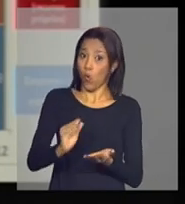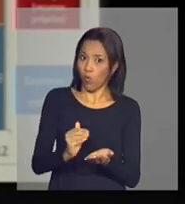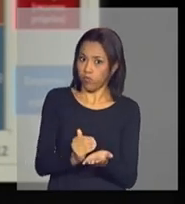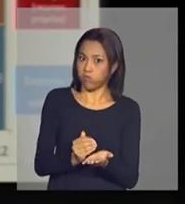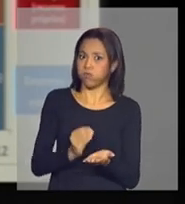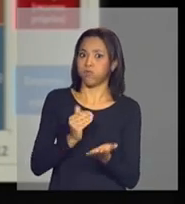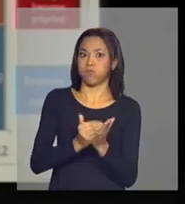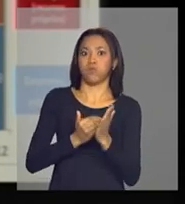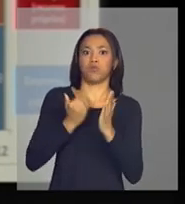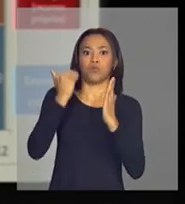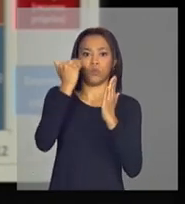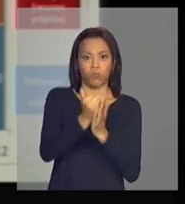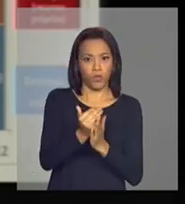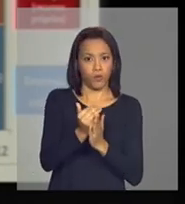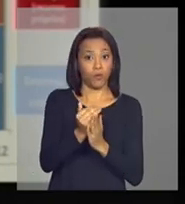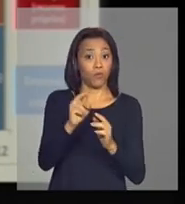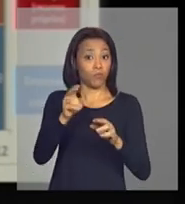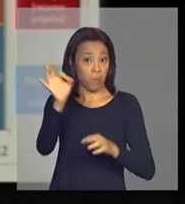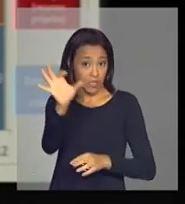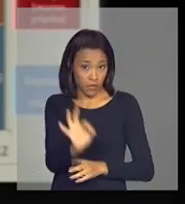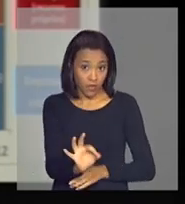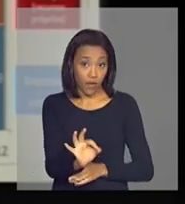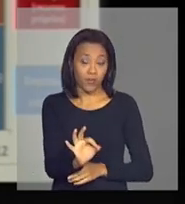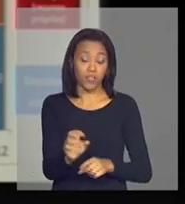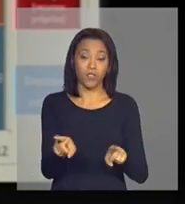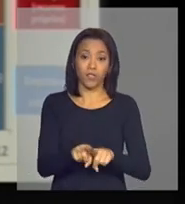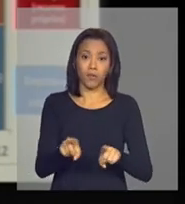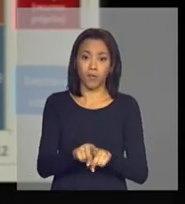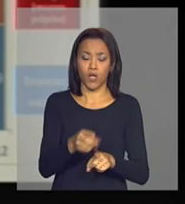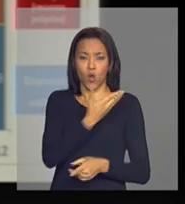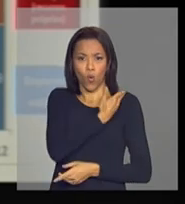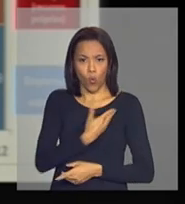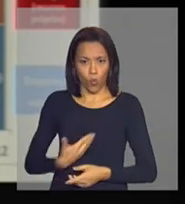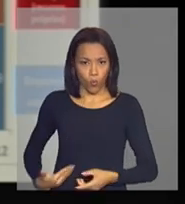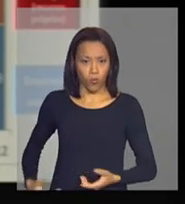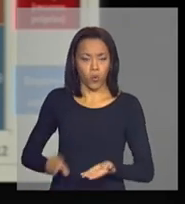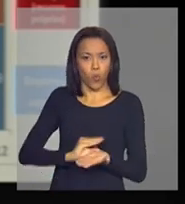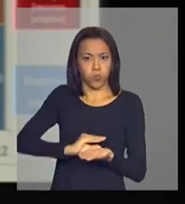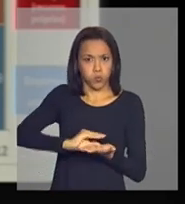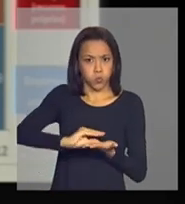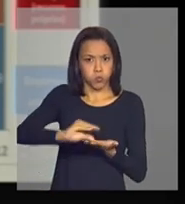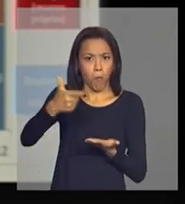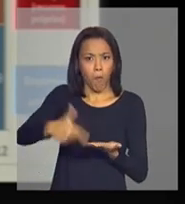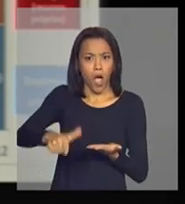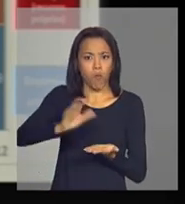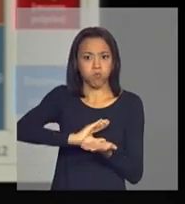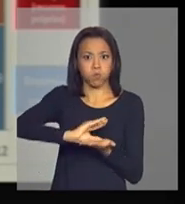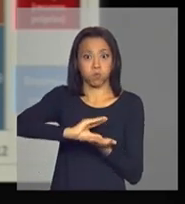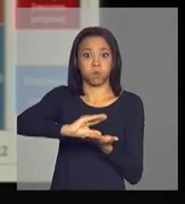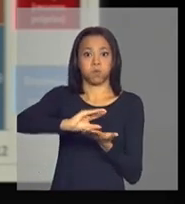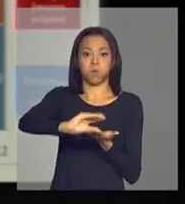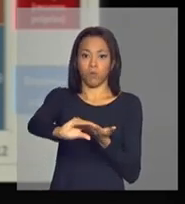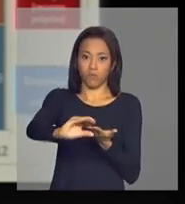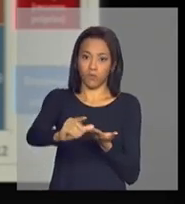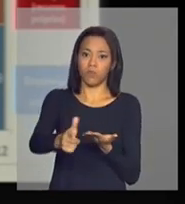percentagem do PIB, o investimento público subiu e nós temos